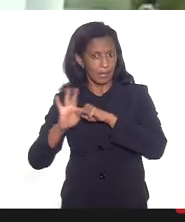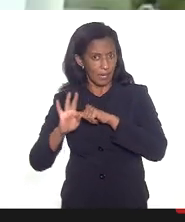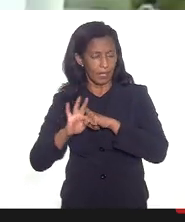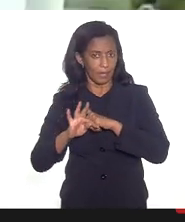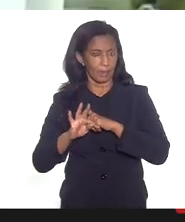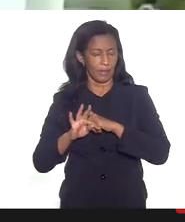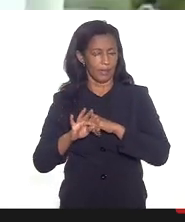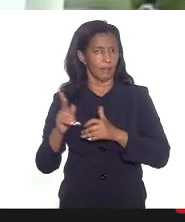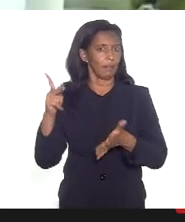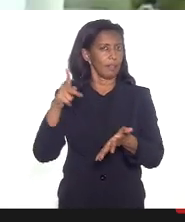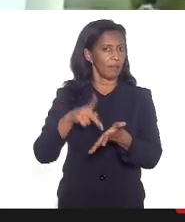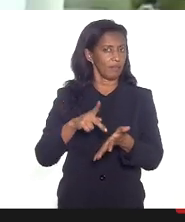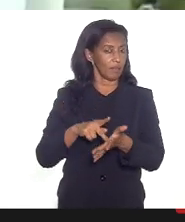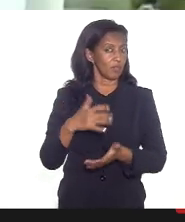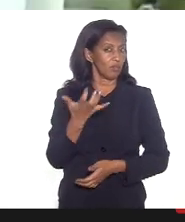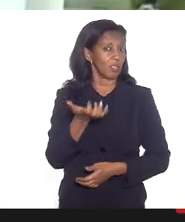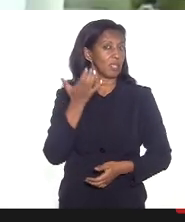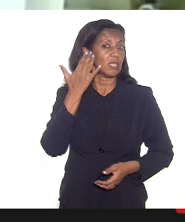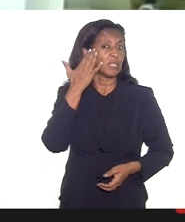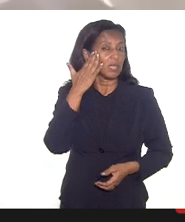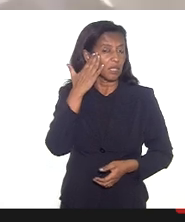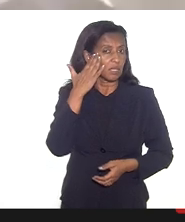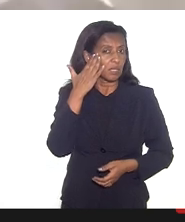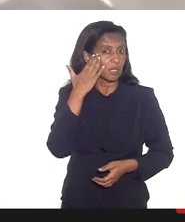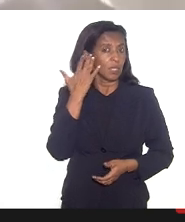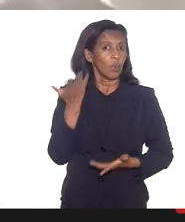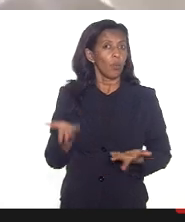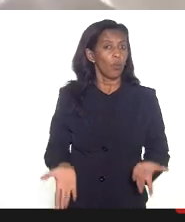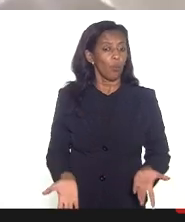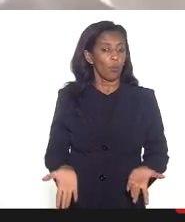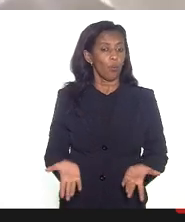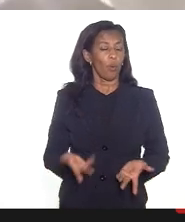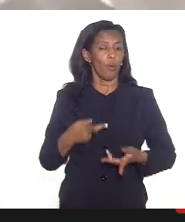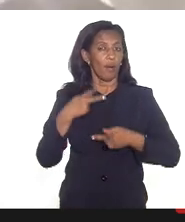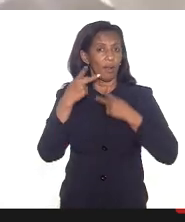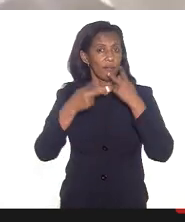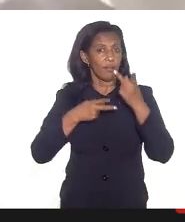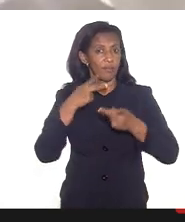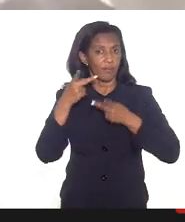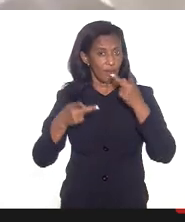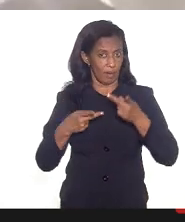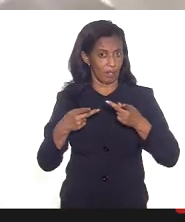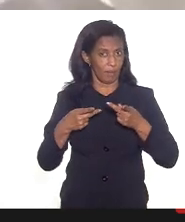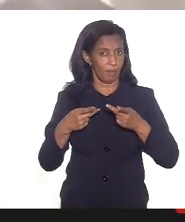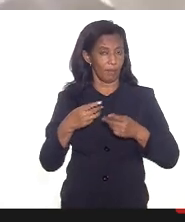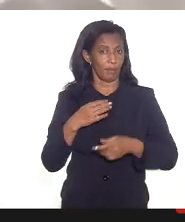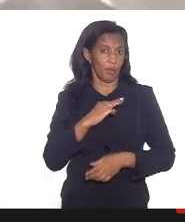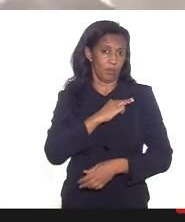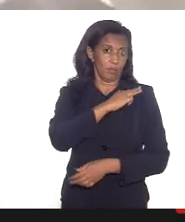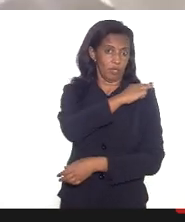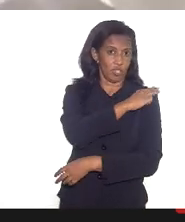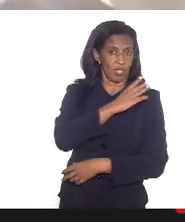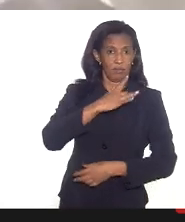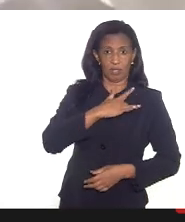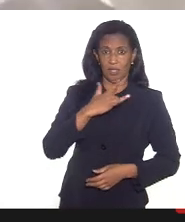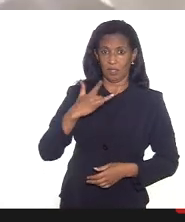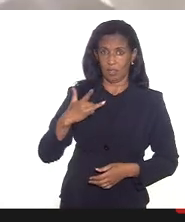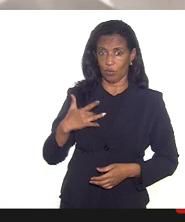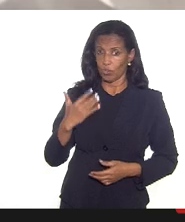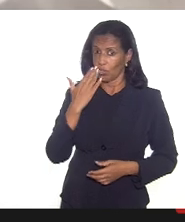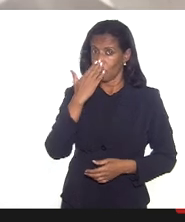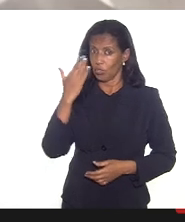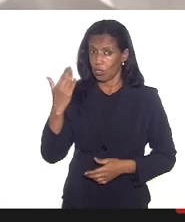eu queria na verdade entender qual é a orientação dada pelo ministério da saúde diante dos